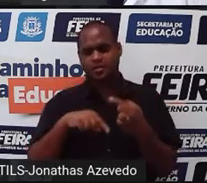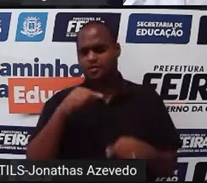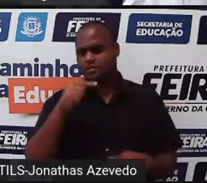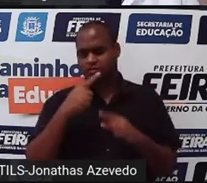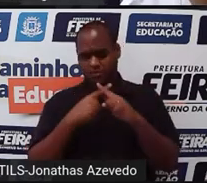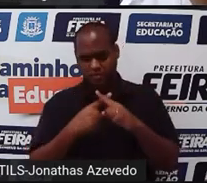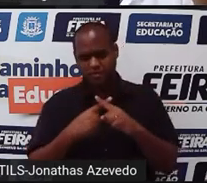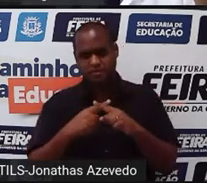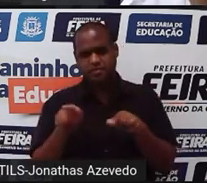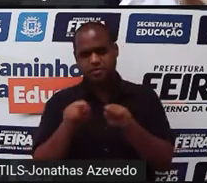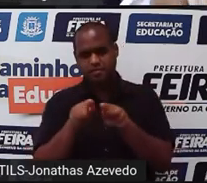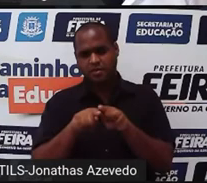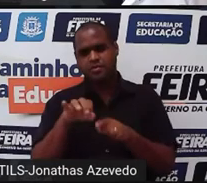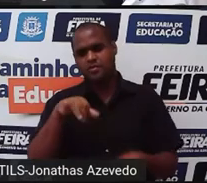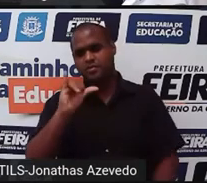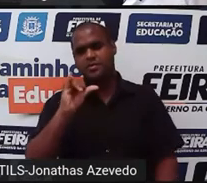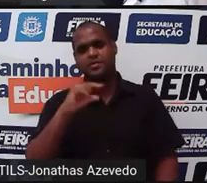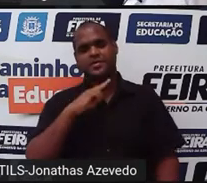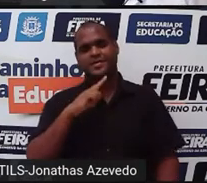e incógnita Y.